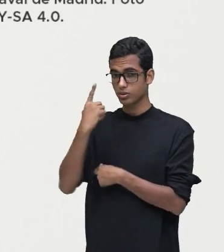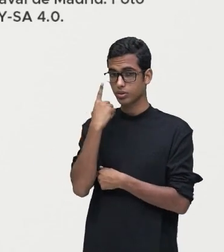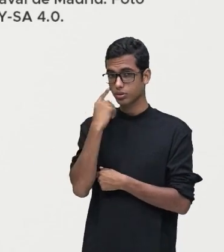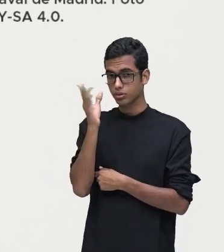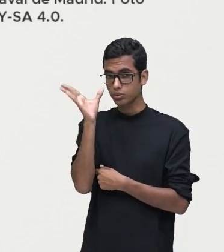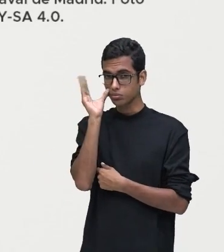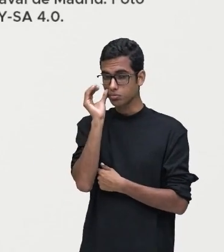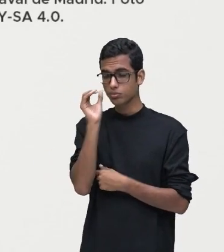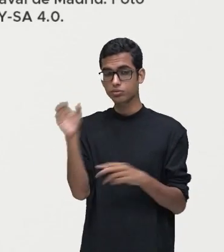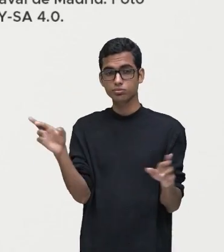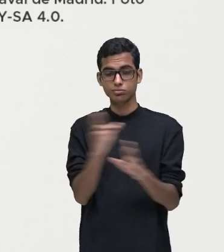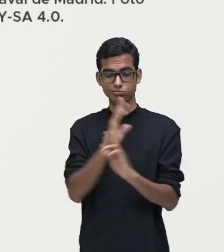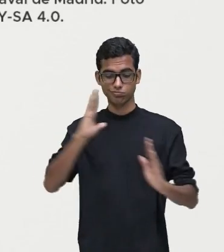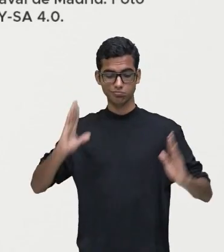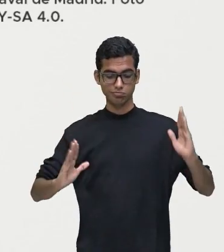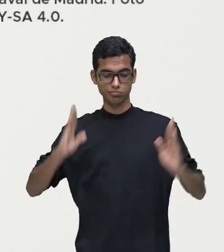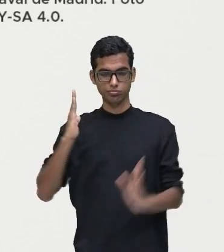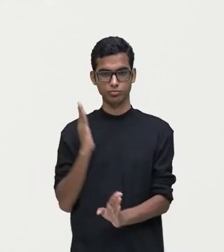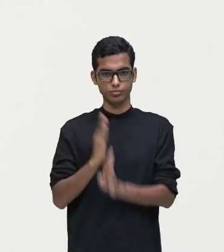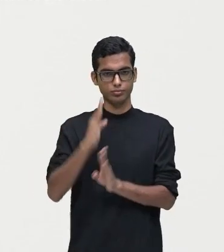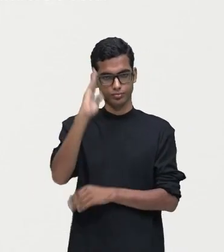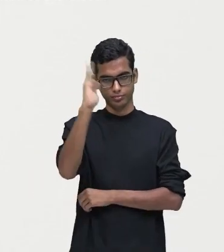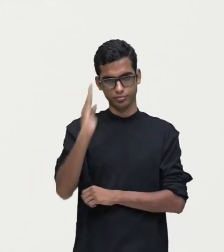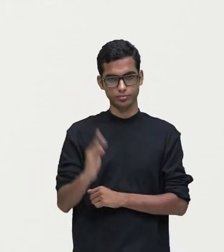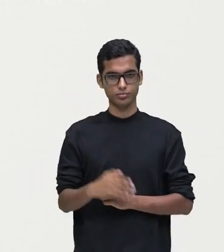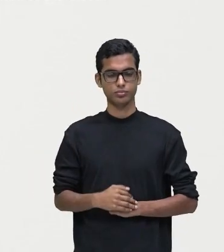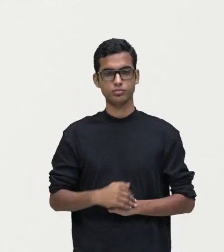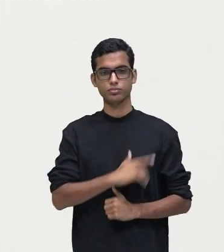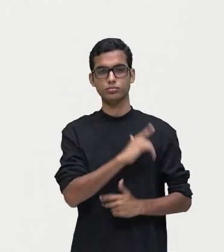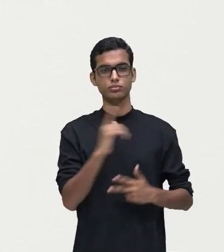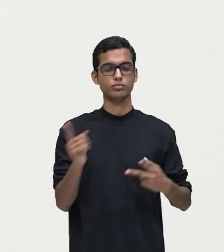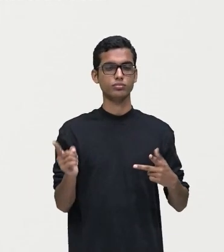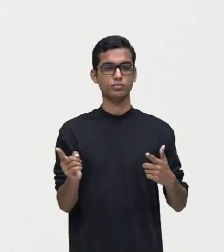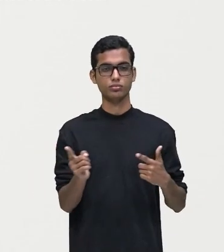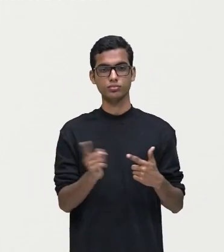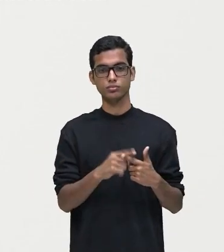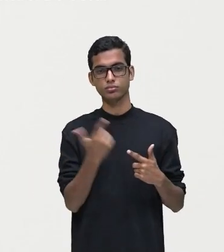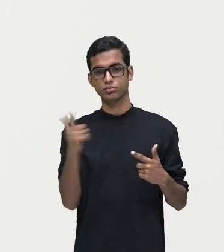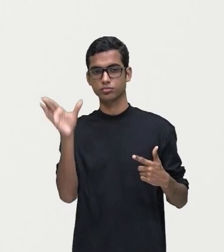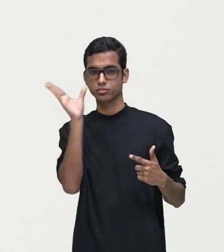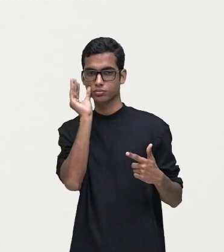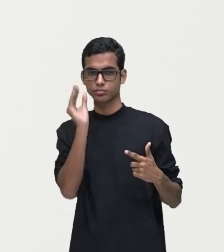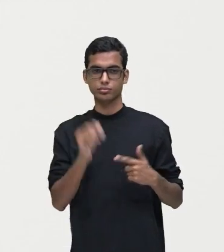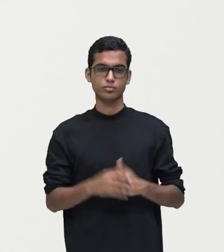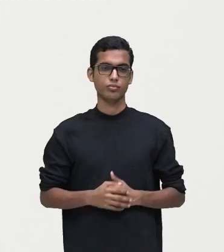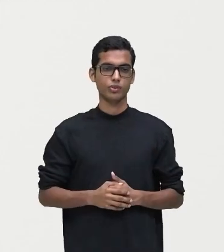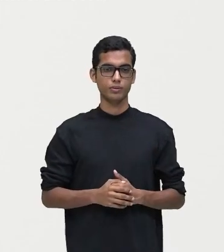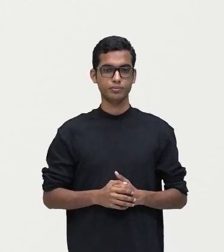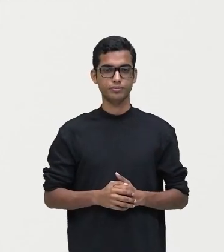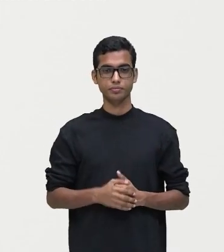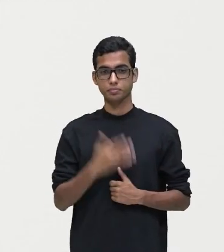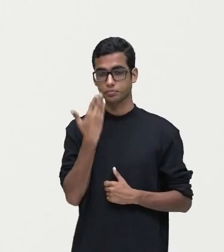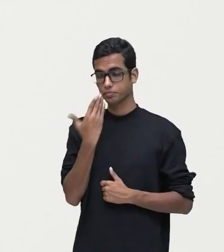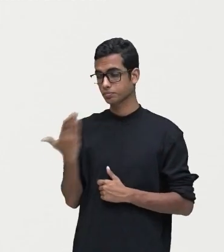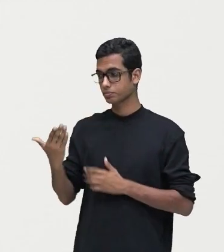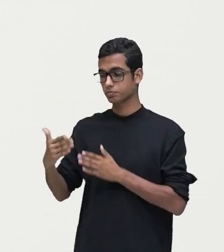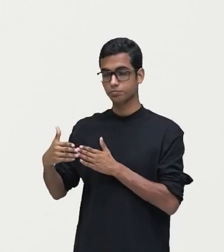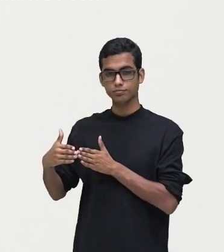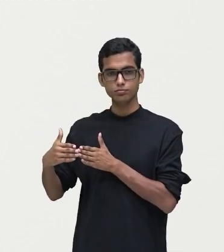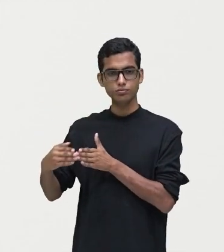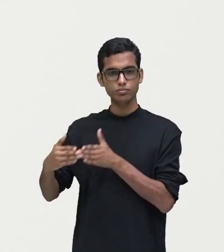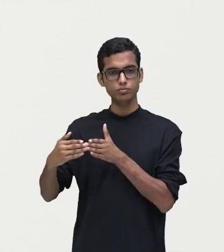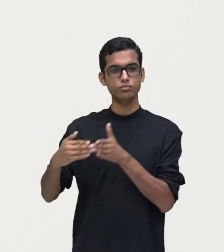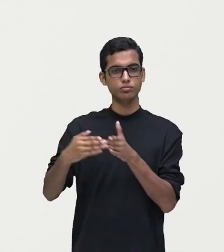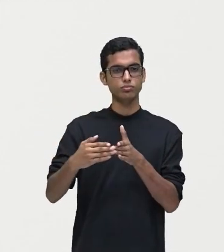relacionada a esse período do descobrimento. E aí, nosso texto traz outra curiosidade também. Viagem de Pedro Álvares